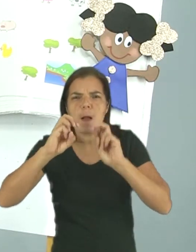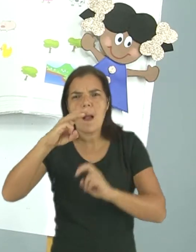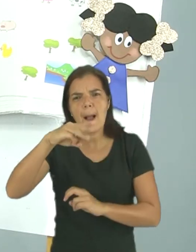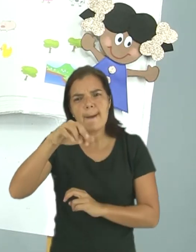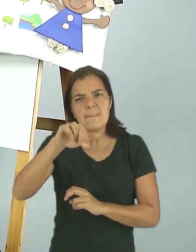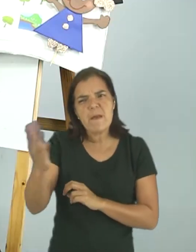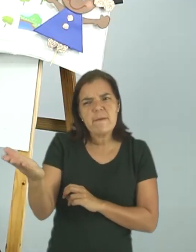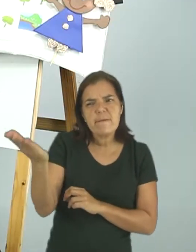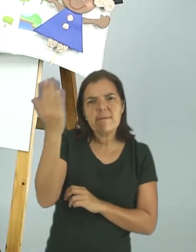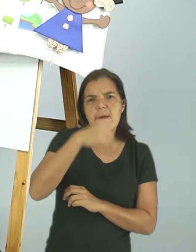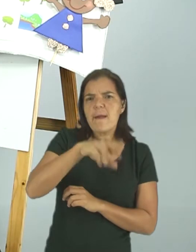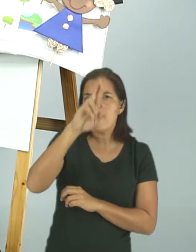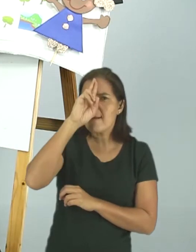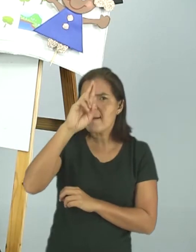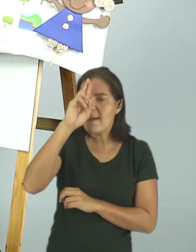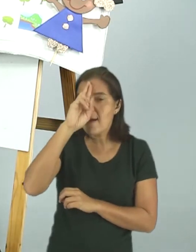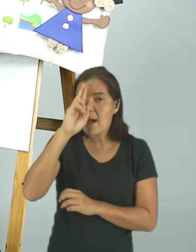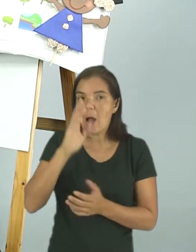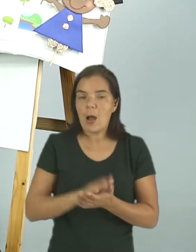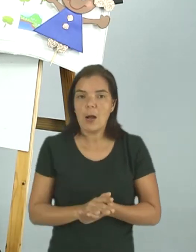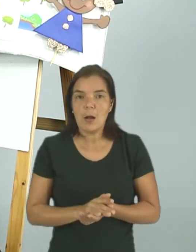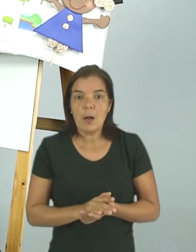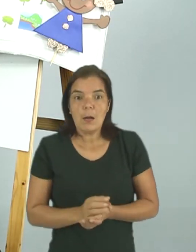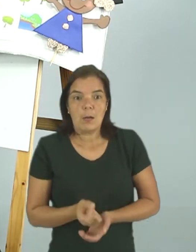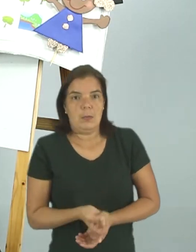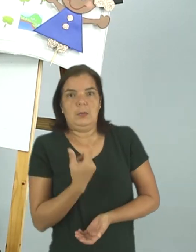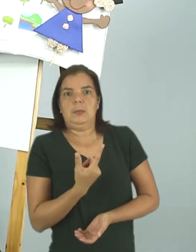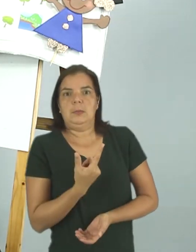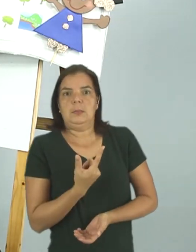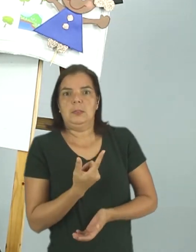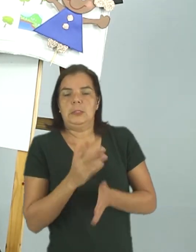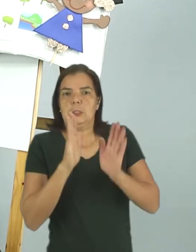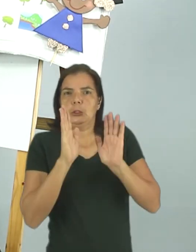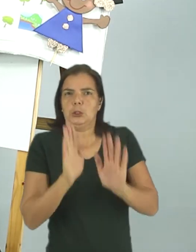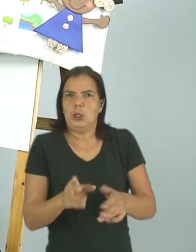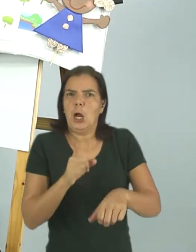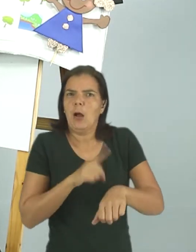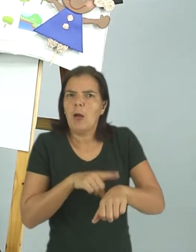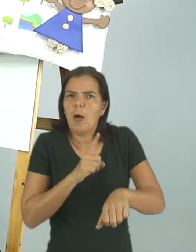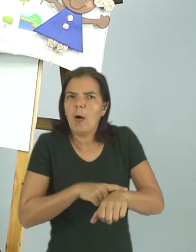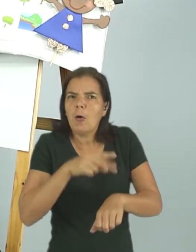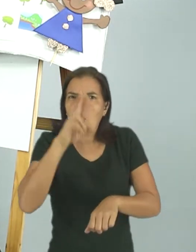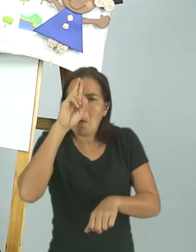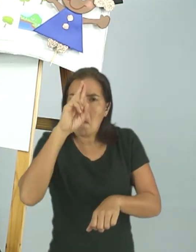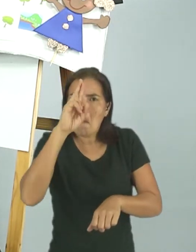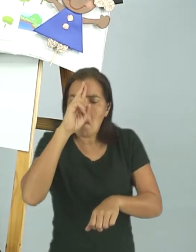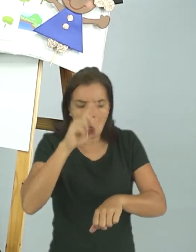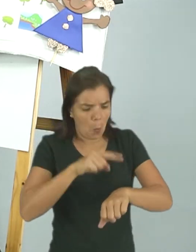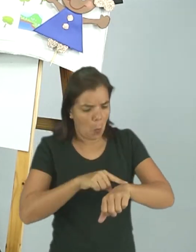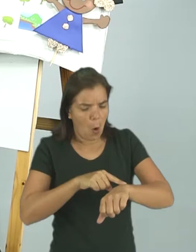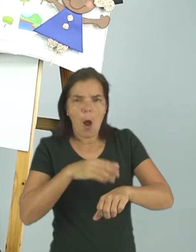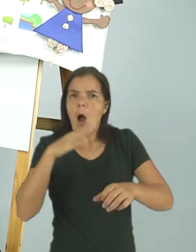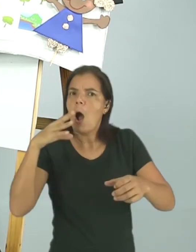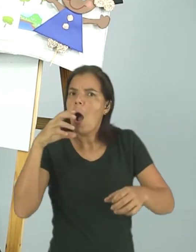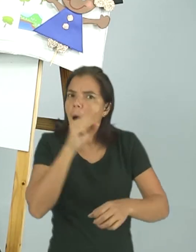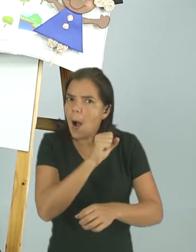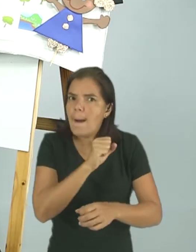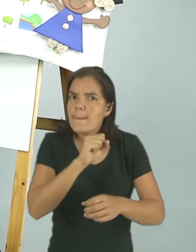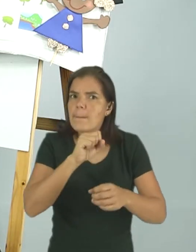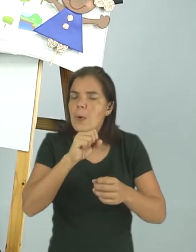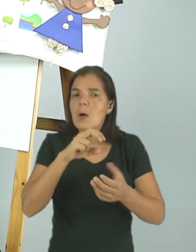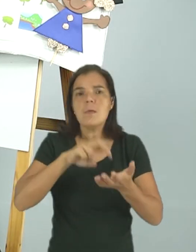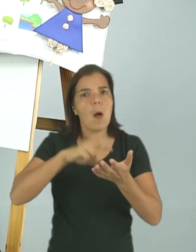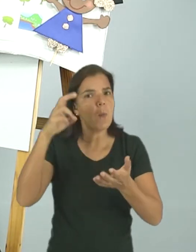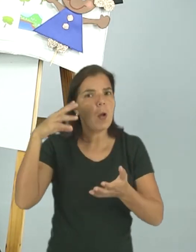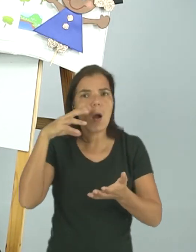almoçar! Mila ficou assim. Já é hora do almoço, o tempo passou e amanhã já